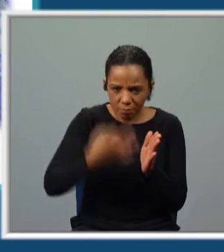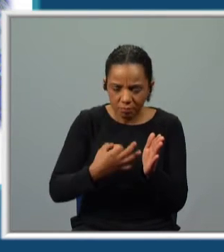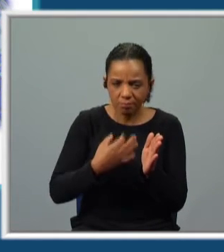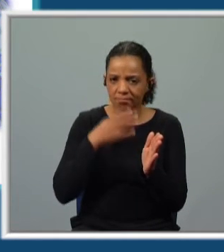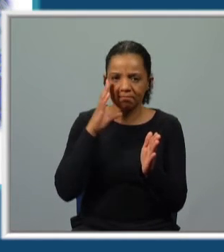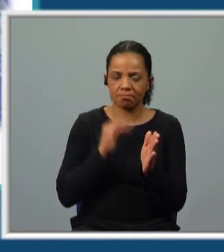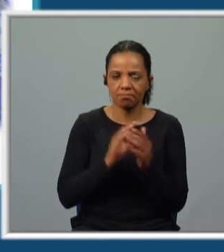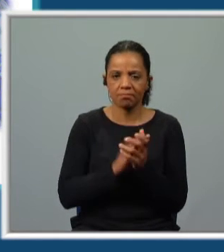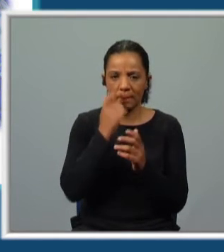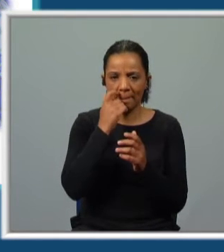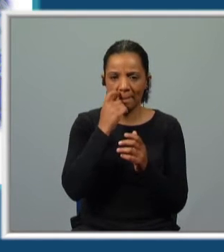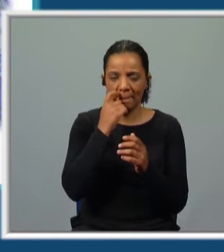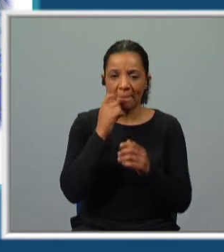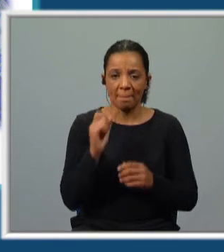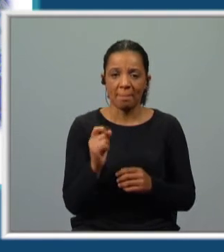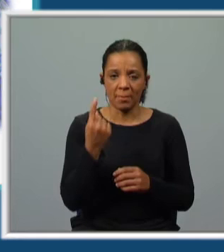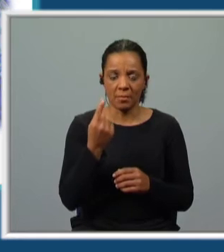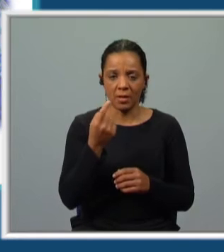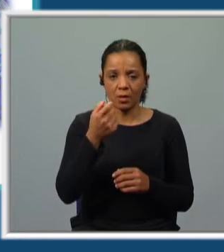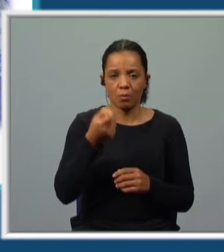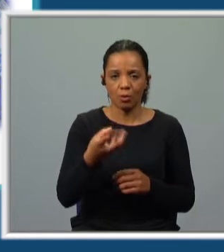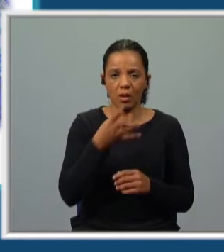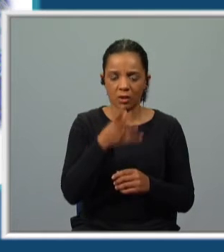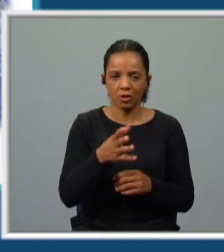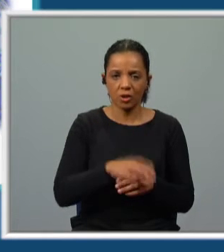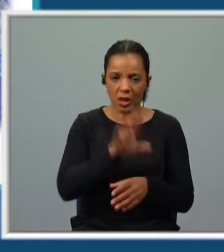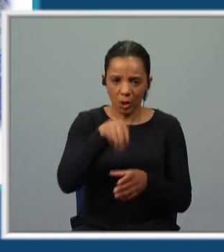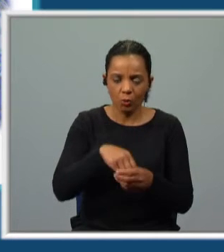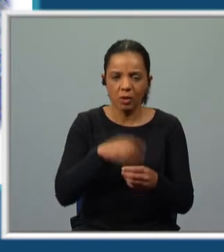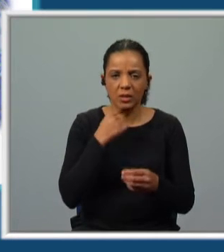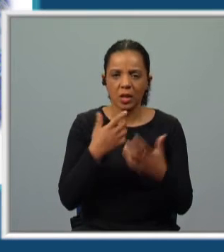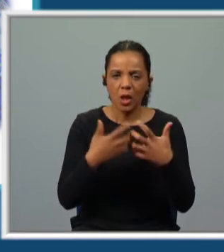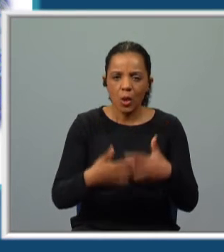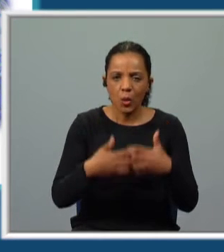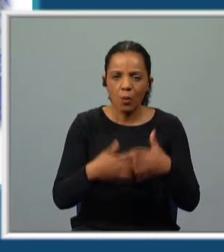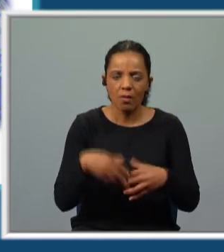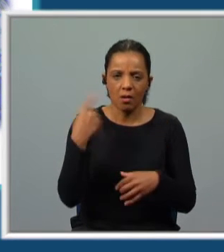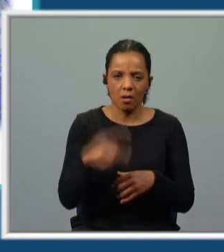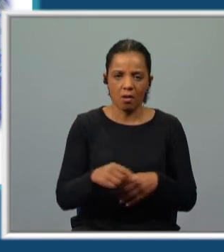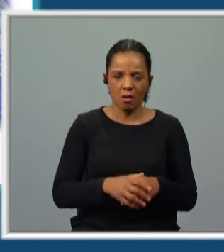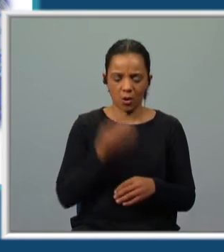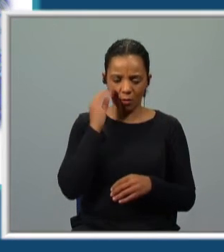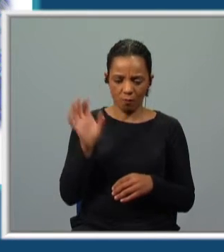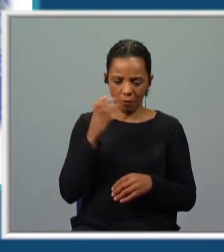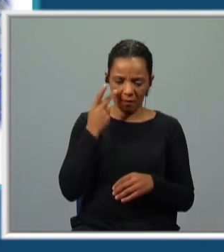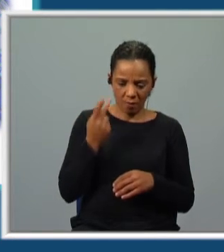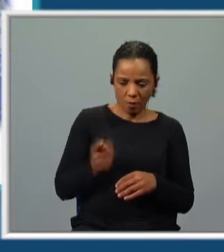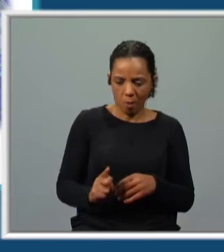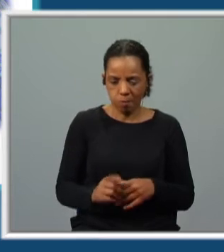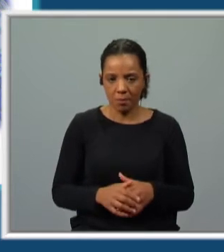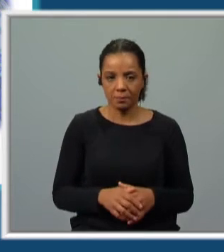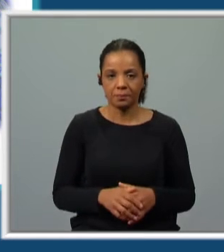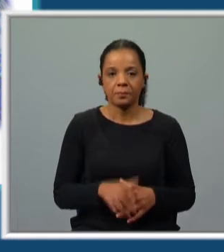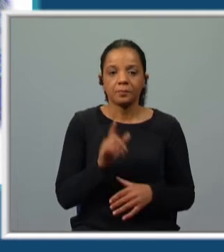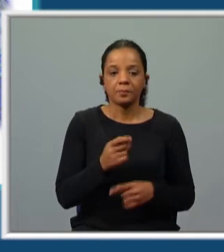a primeira pessoa do plural em que ele se inclui, morremos todos. Portanto, ele tem dúvidas em relação à sua condição. E